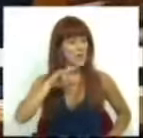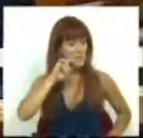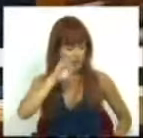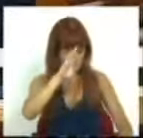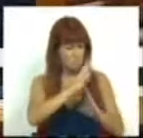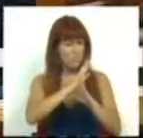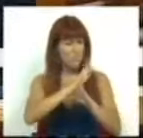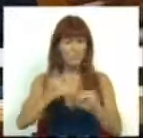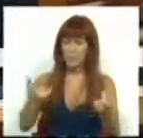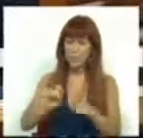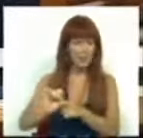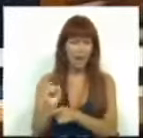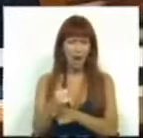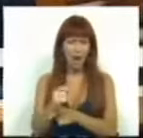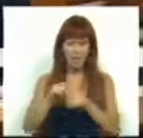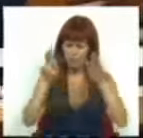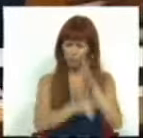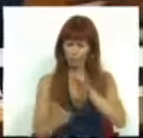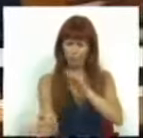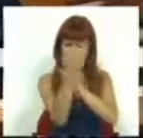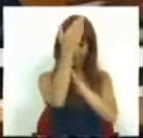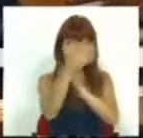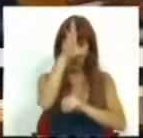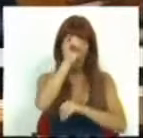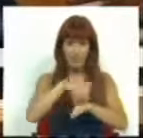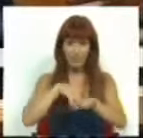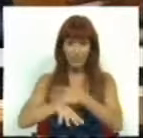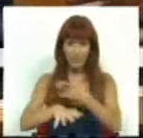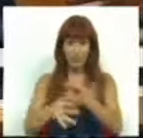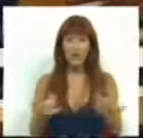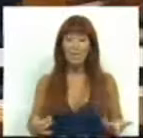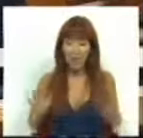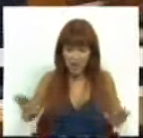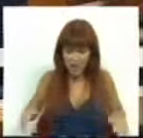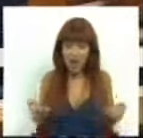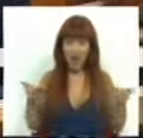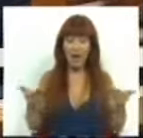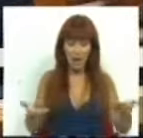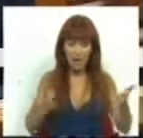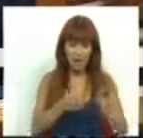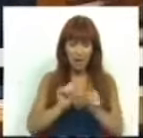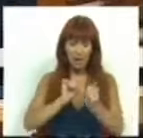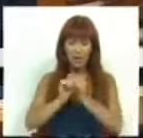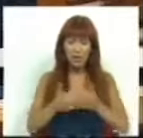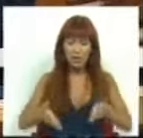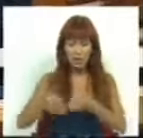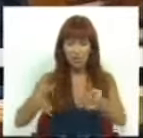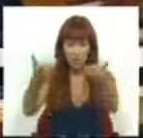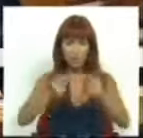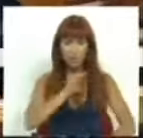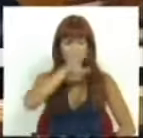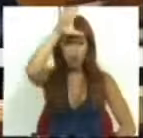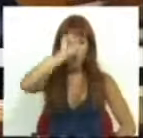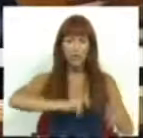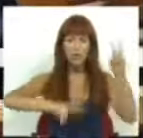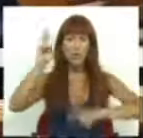empenhadamente, foram rapidamente enterradas pelo Governo. Mas na apresentação do documento de estratégia orçamental, o